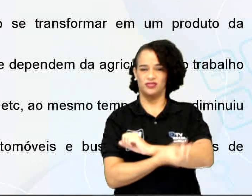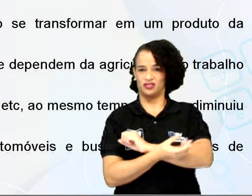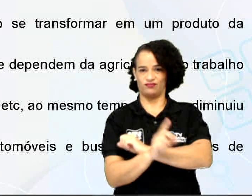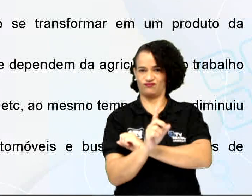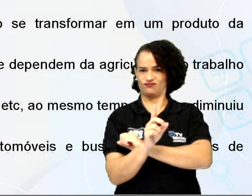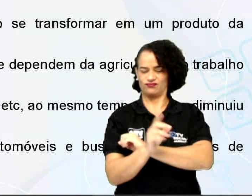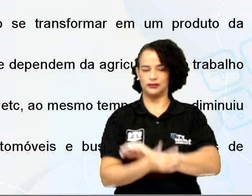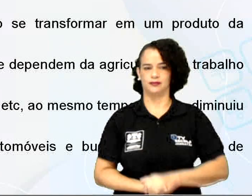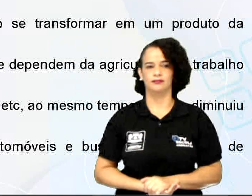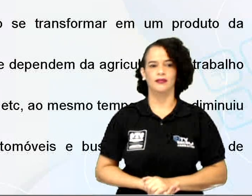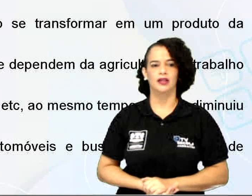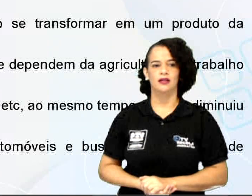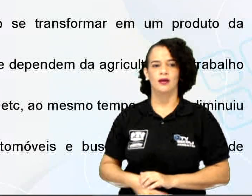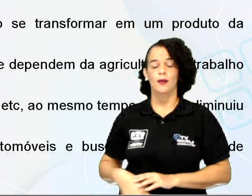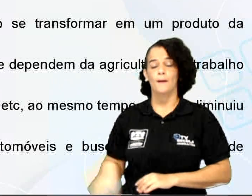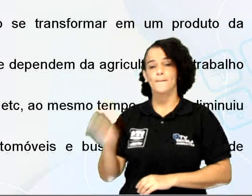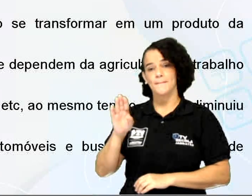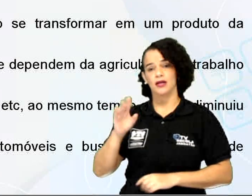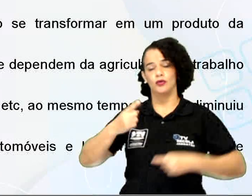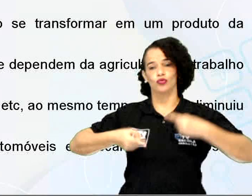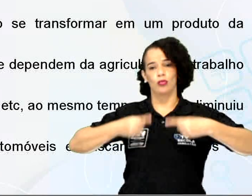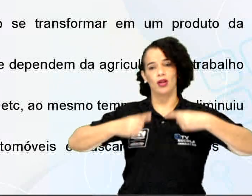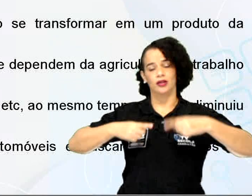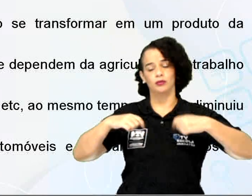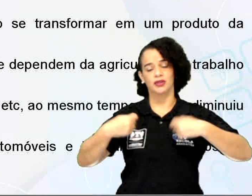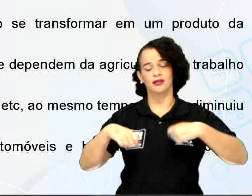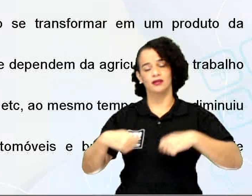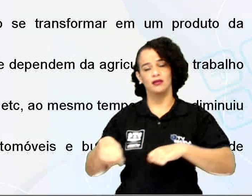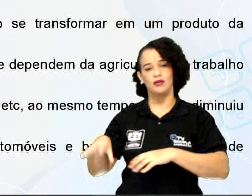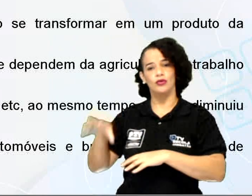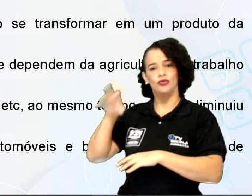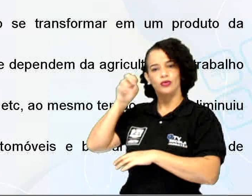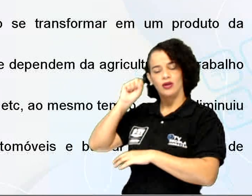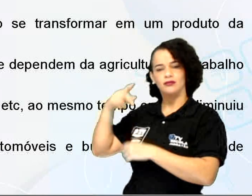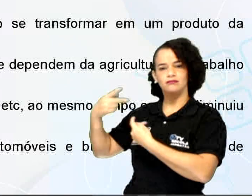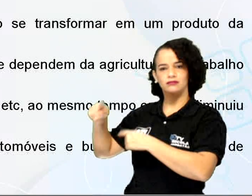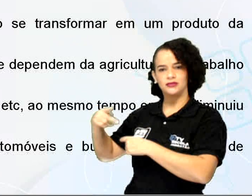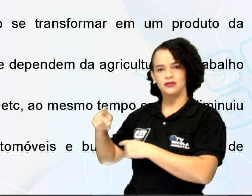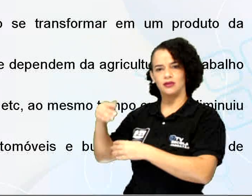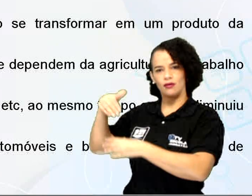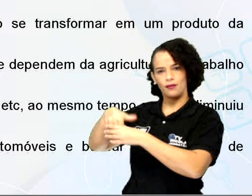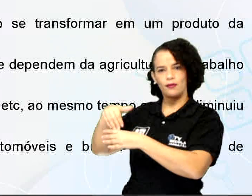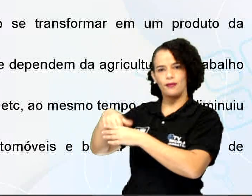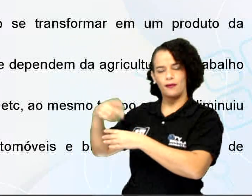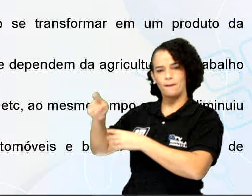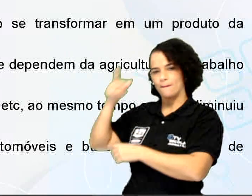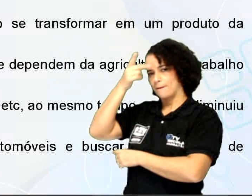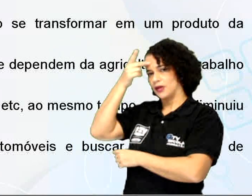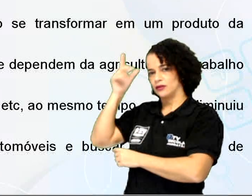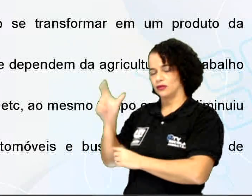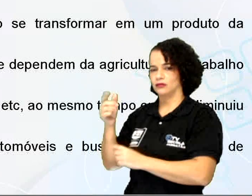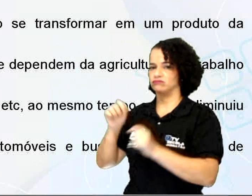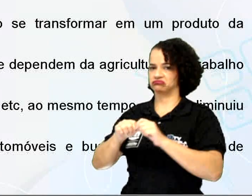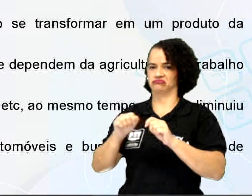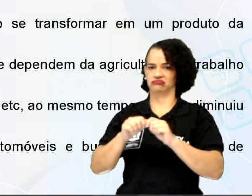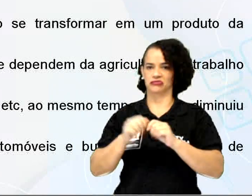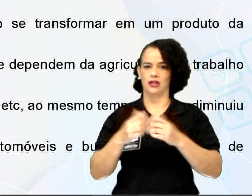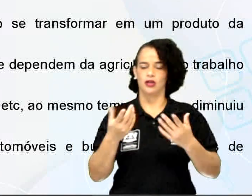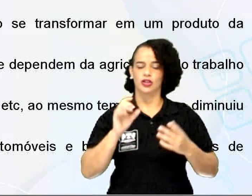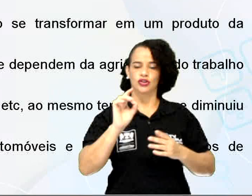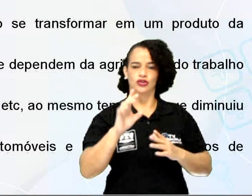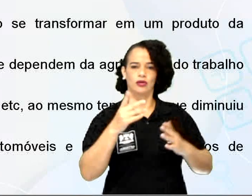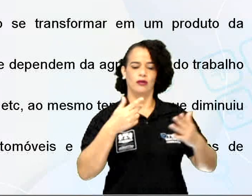Vamos ver o item B. Os políticos devem ouvir mais seus eleitores e não se transformarem em um produto da propaganda